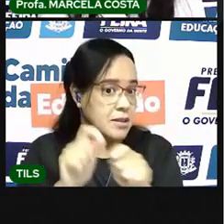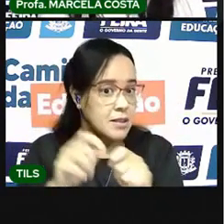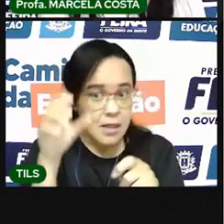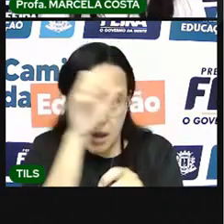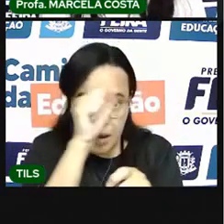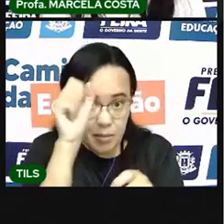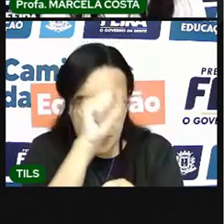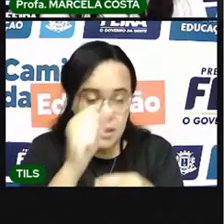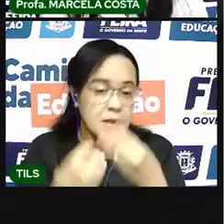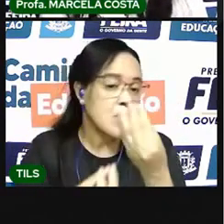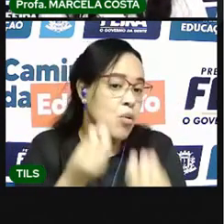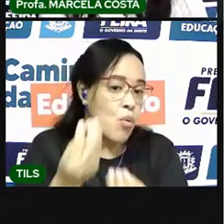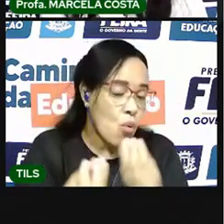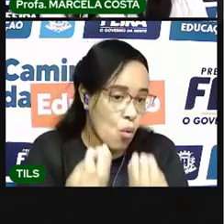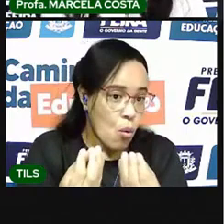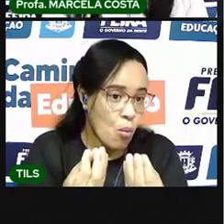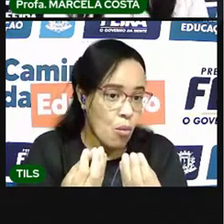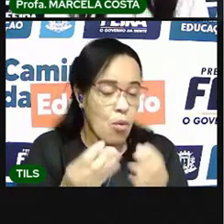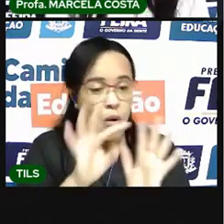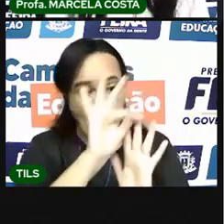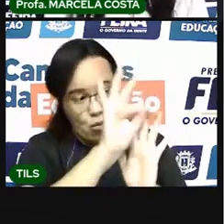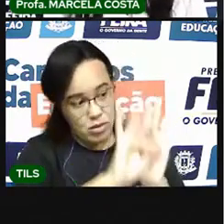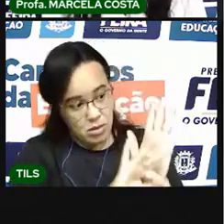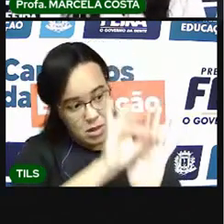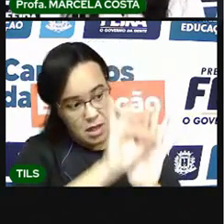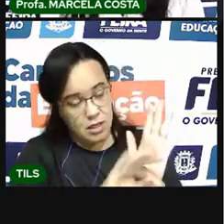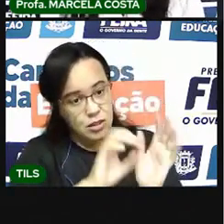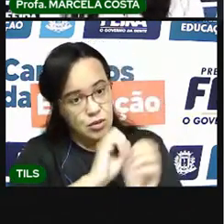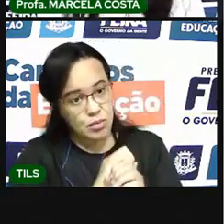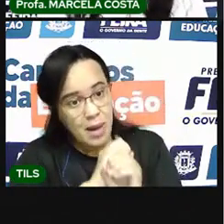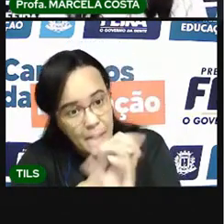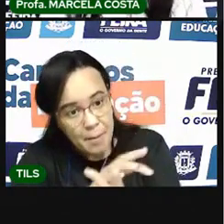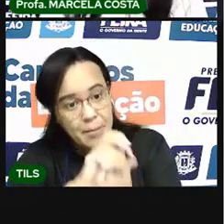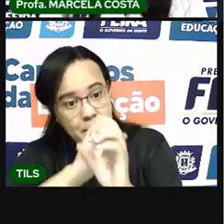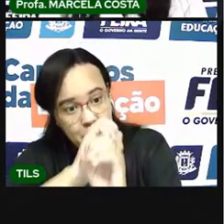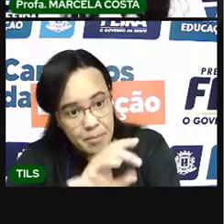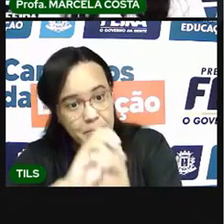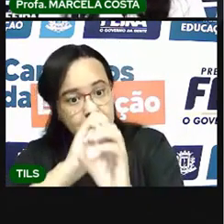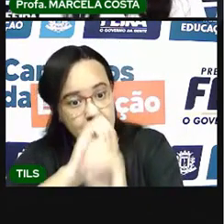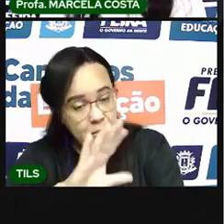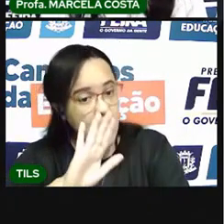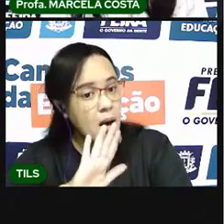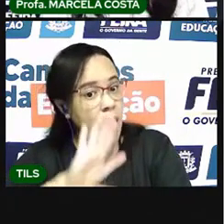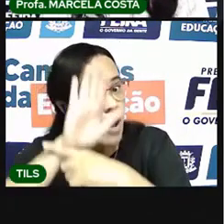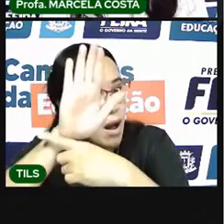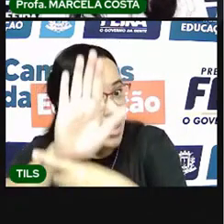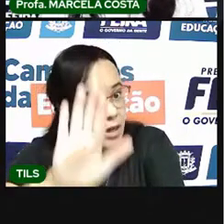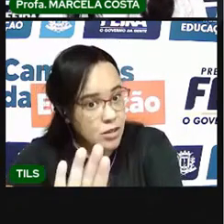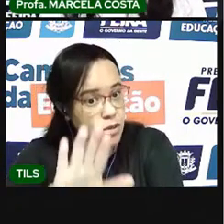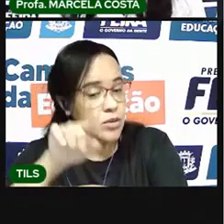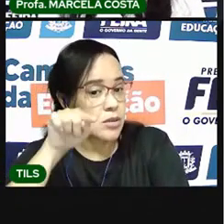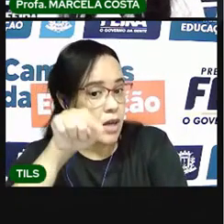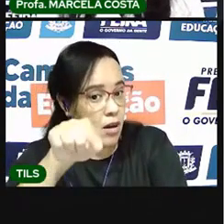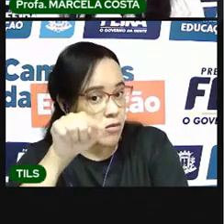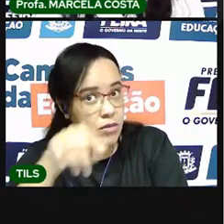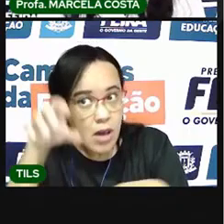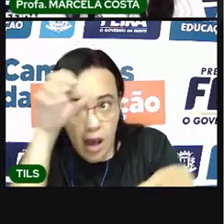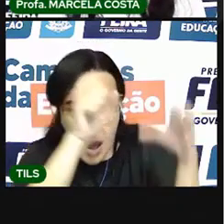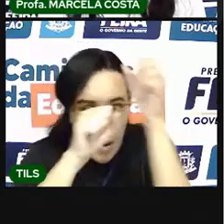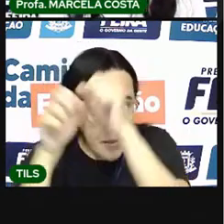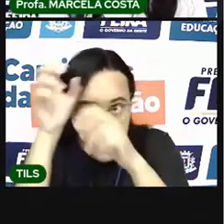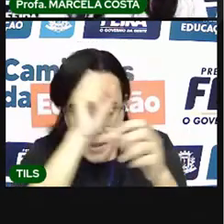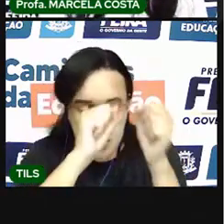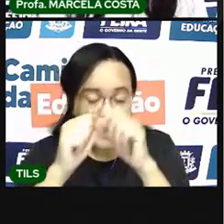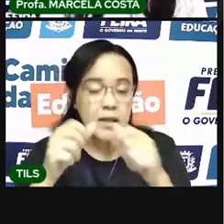crianças, é um texto instrucional. A gente pode ver um texto instrucional, um manual de instrução, com uma receita, por